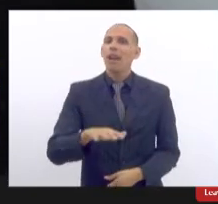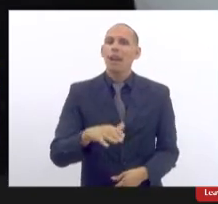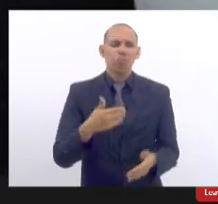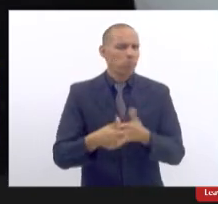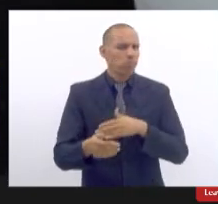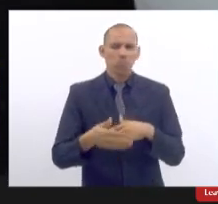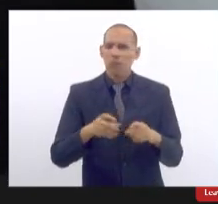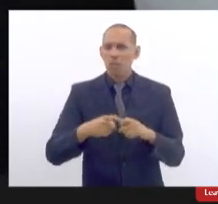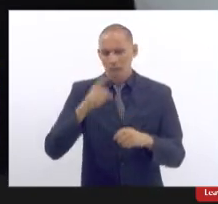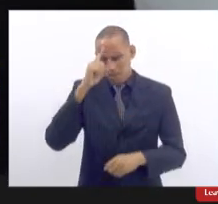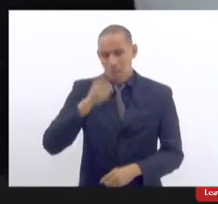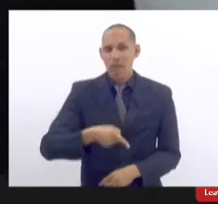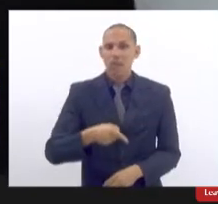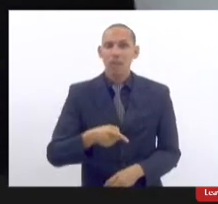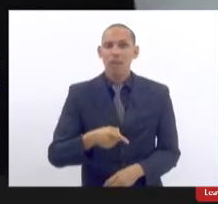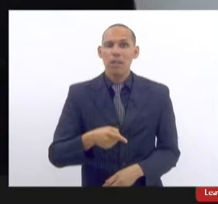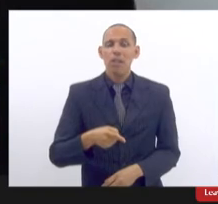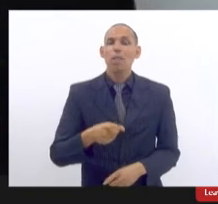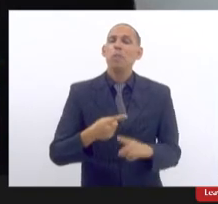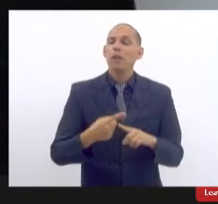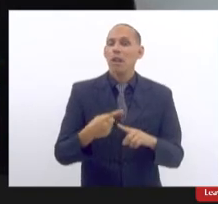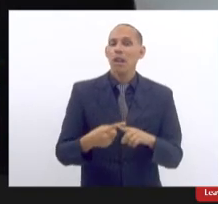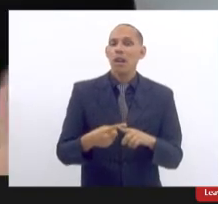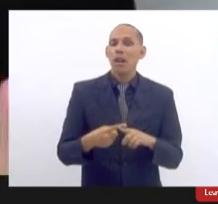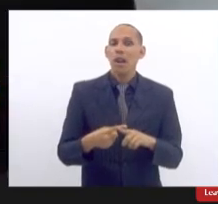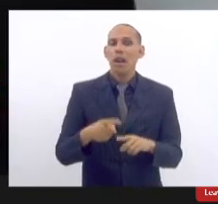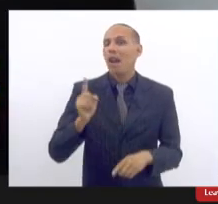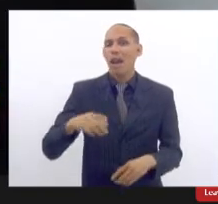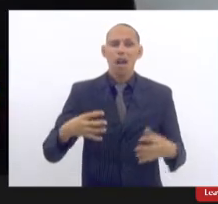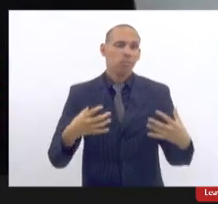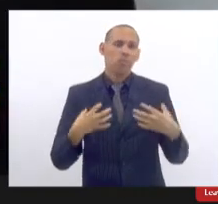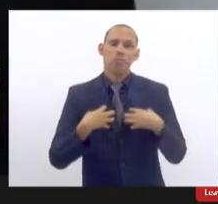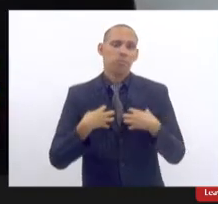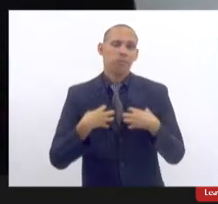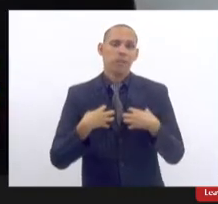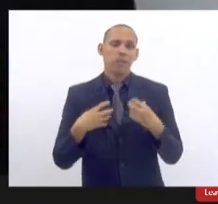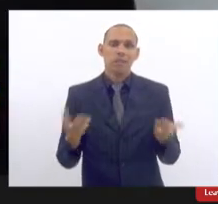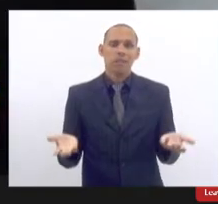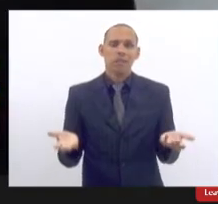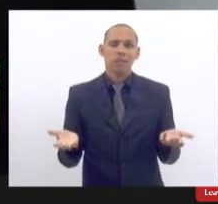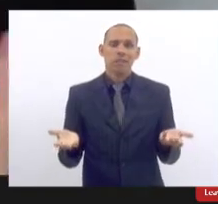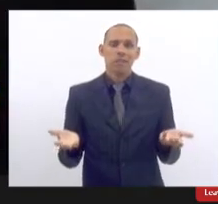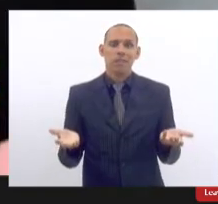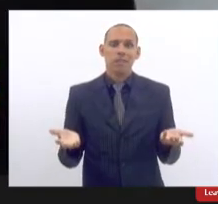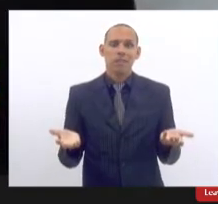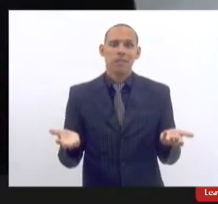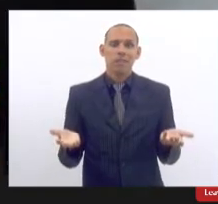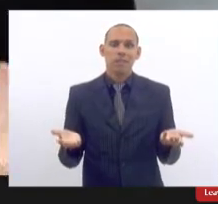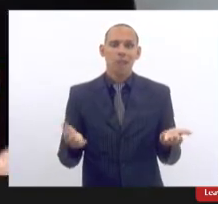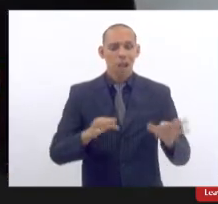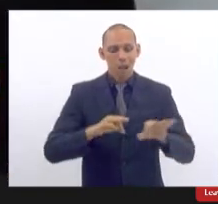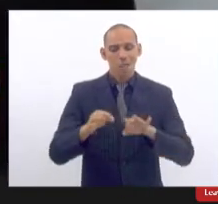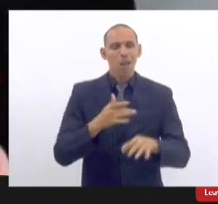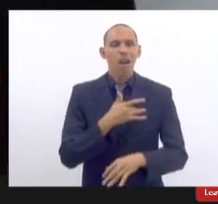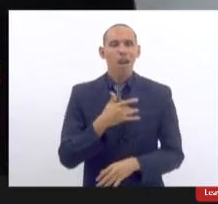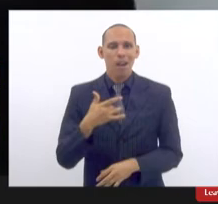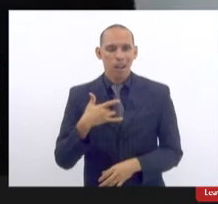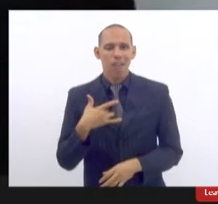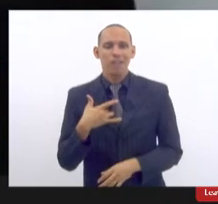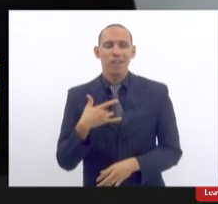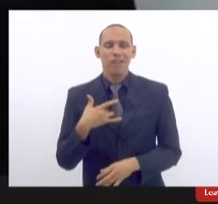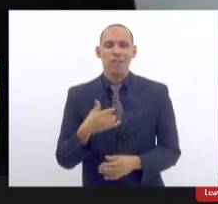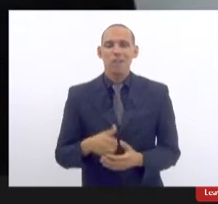médica só pelo fato de ser prótese de silicone então os planos utilizam esse